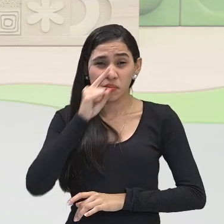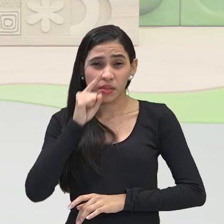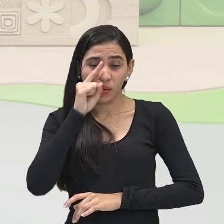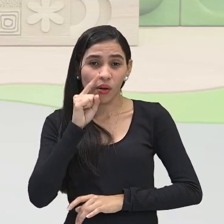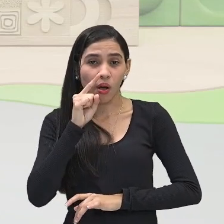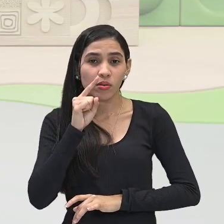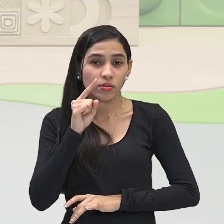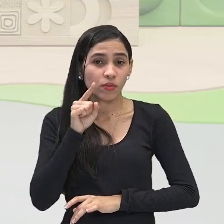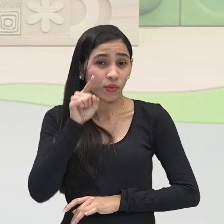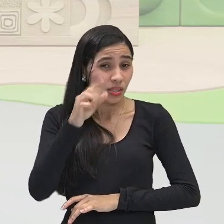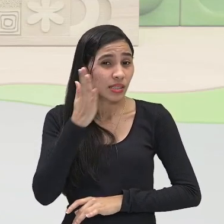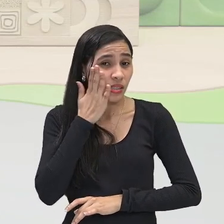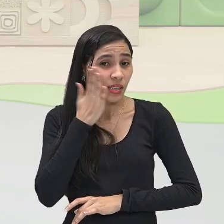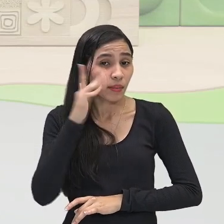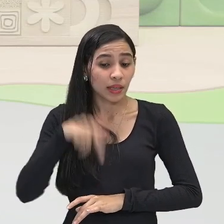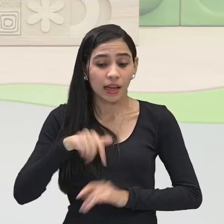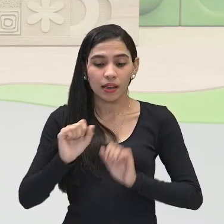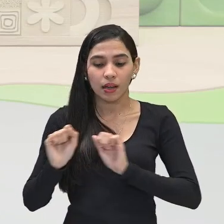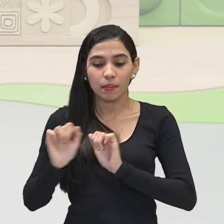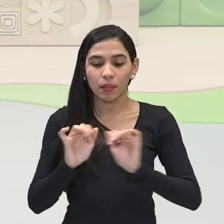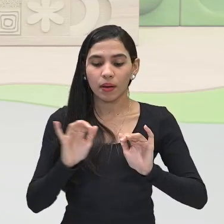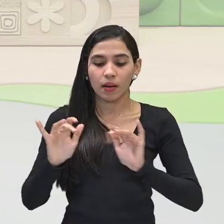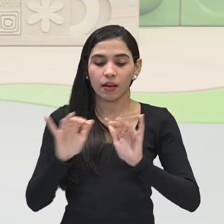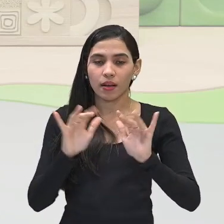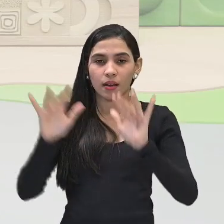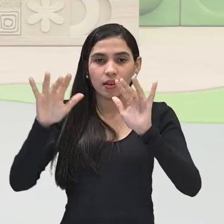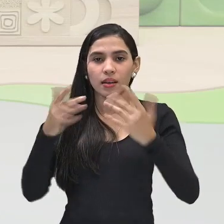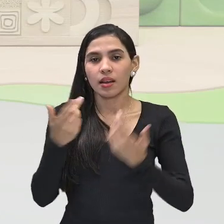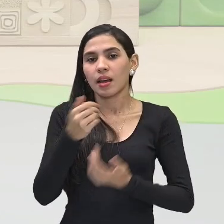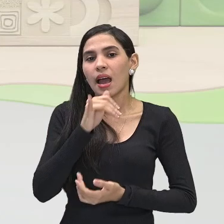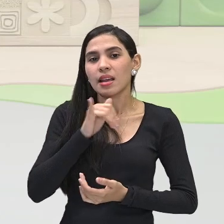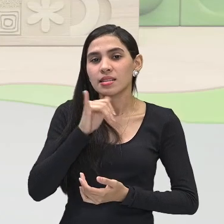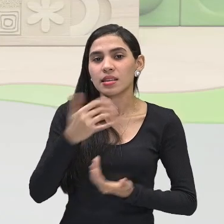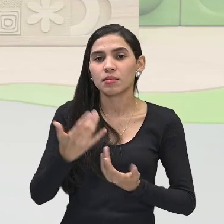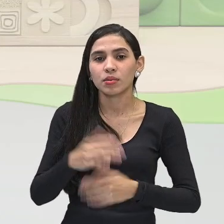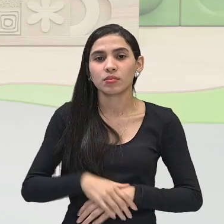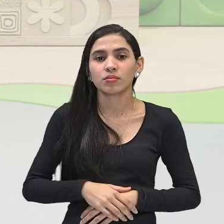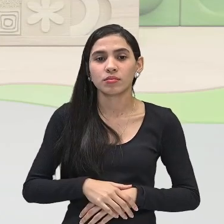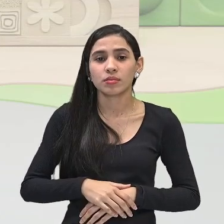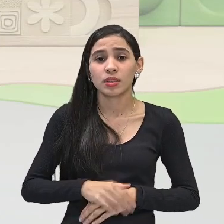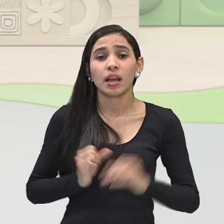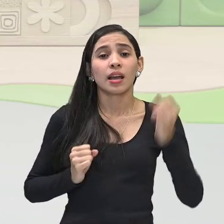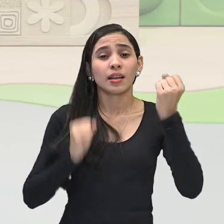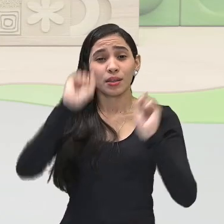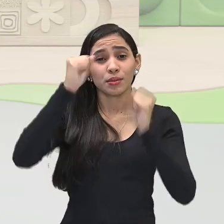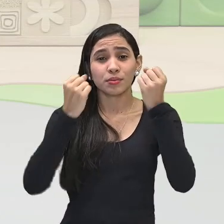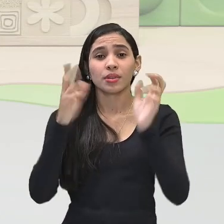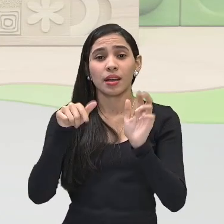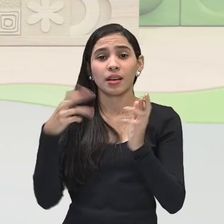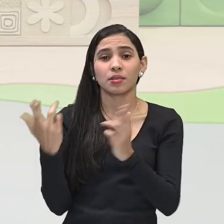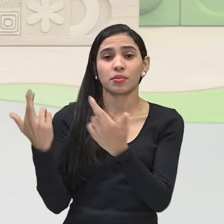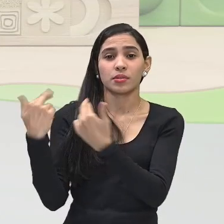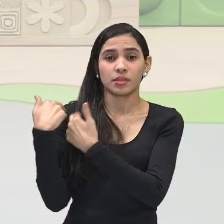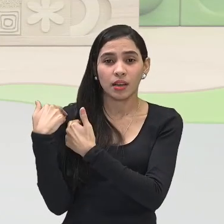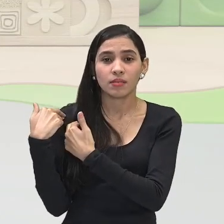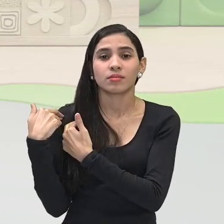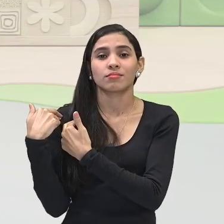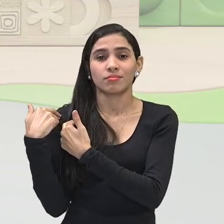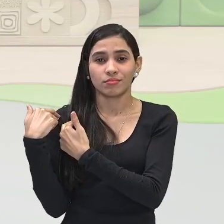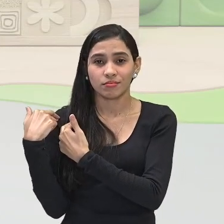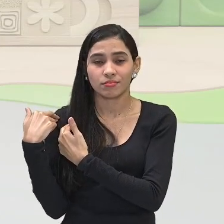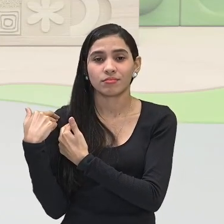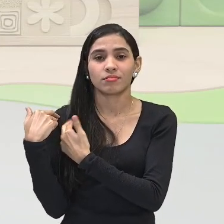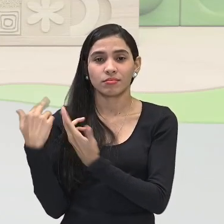emissões, no caso, por indústrias, pela própria industrialização e